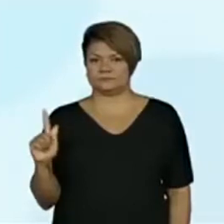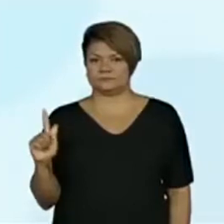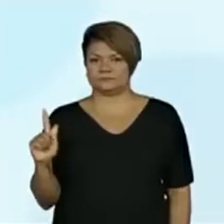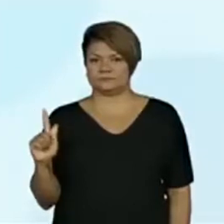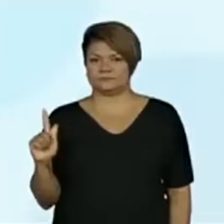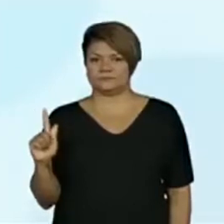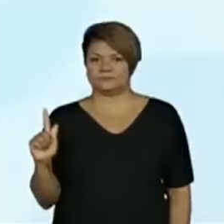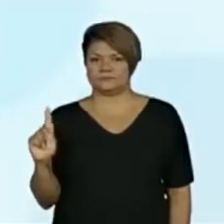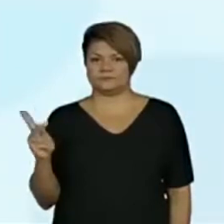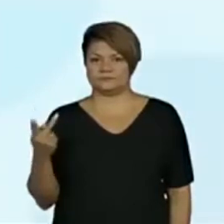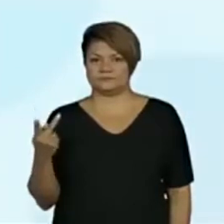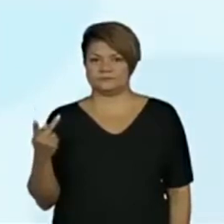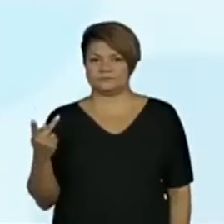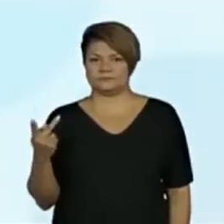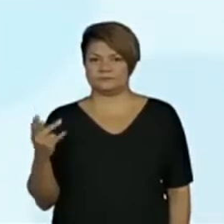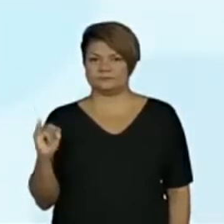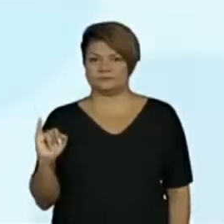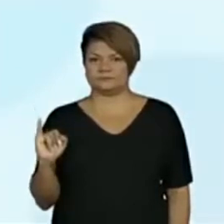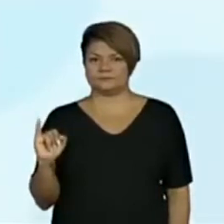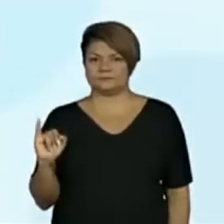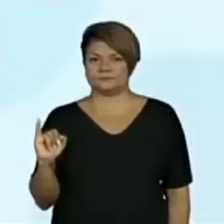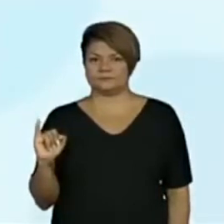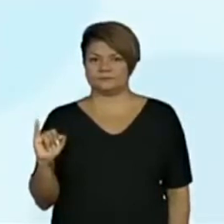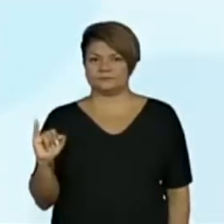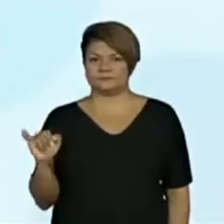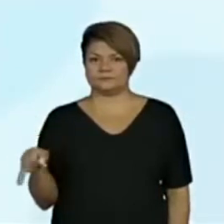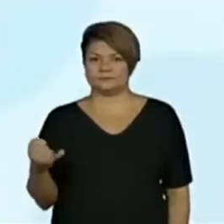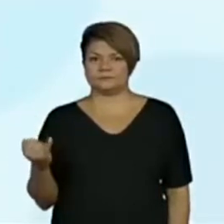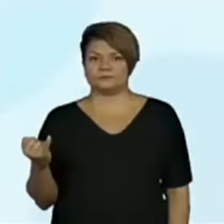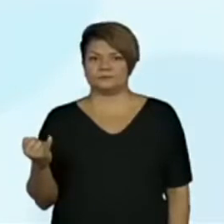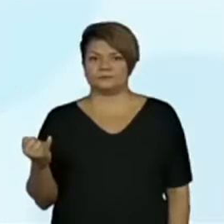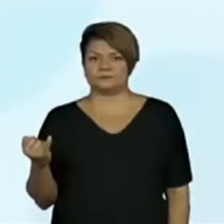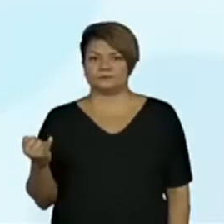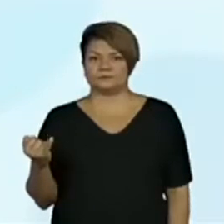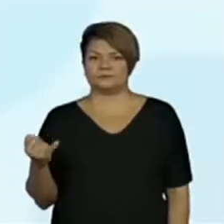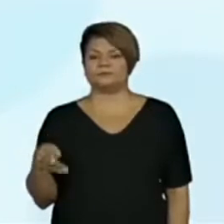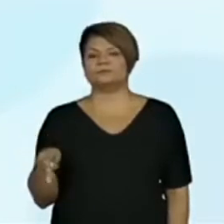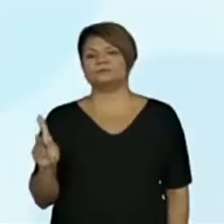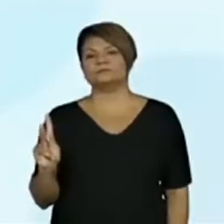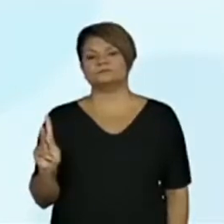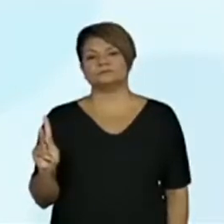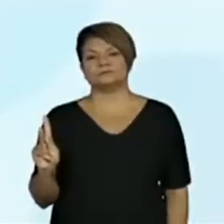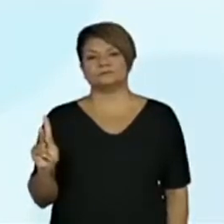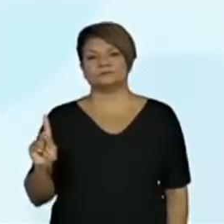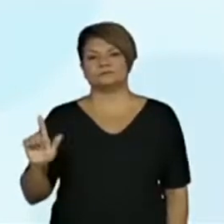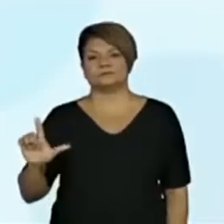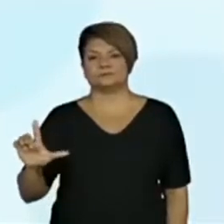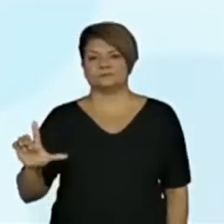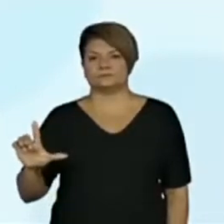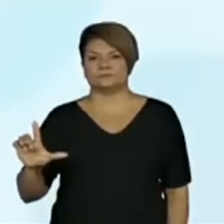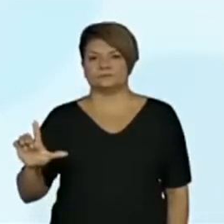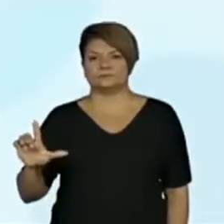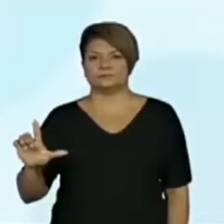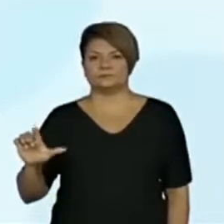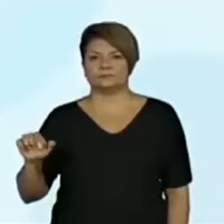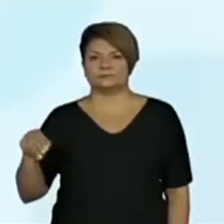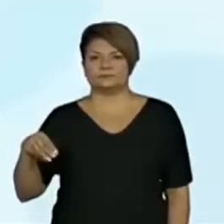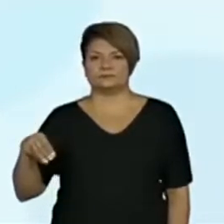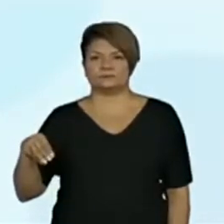G, H, I, J, K, L,